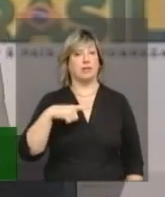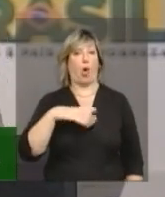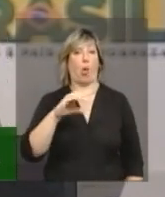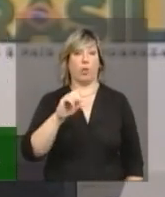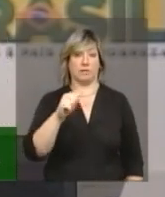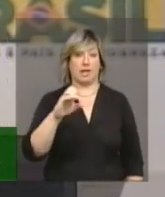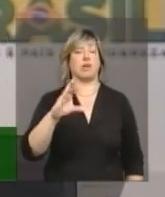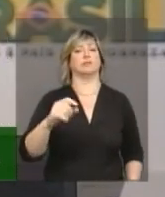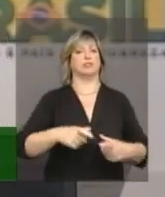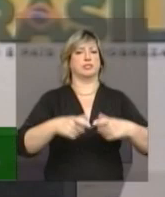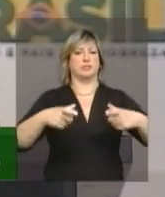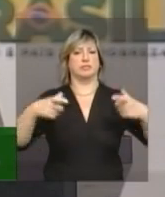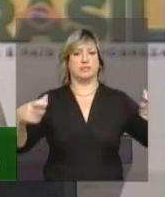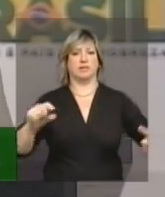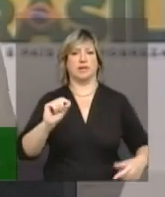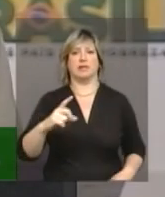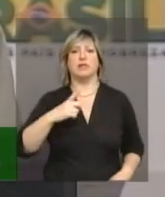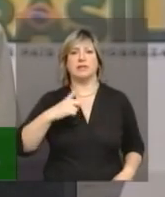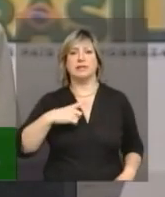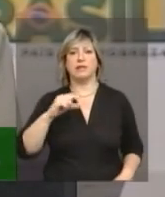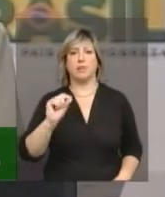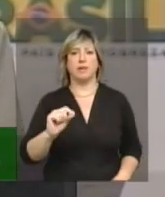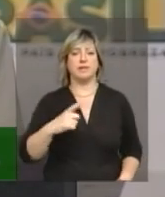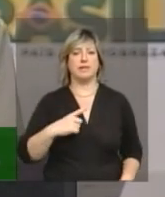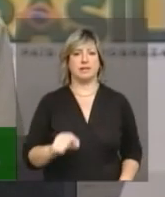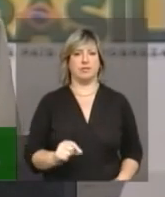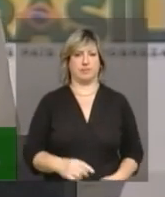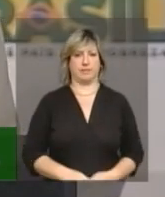a cooperativa cresce, o Brasil cresce, todo mundo aprende junto.